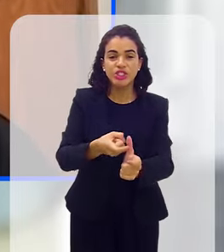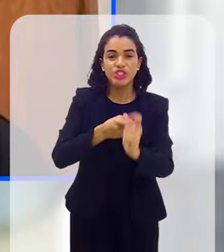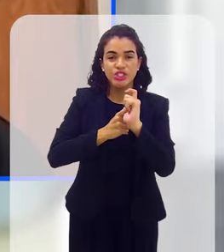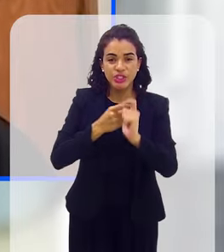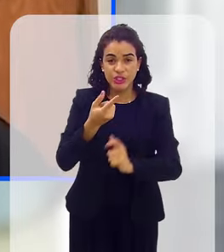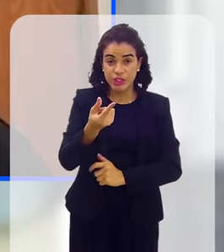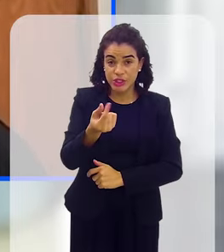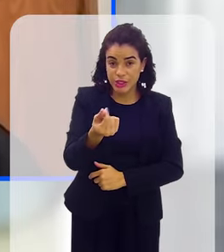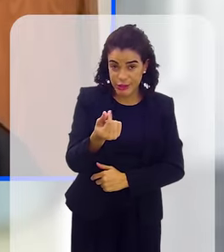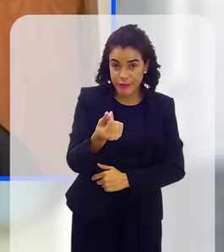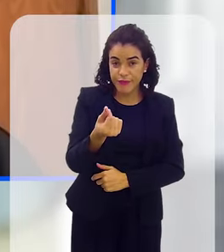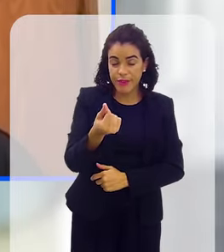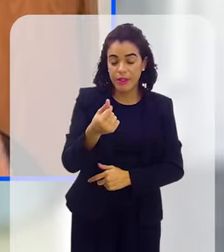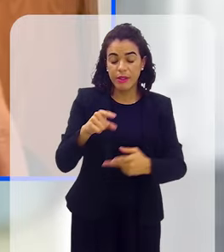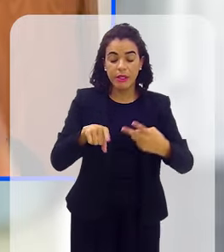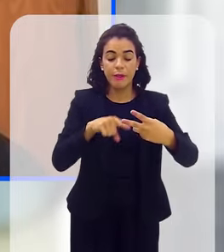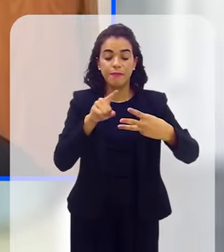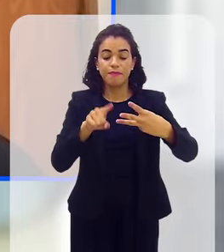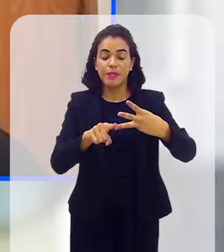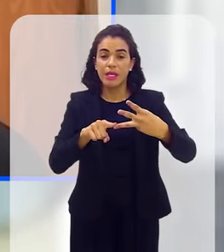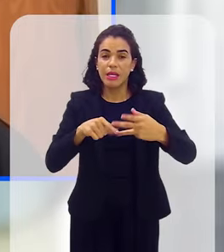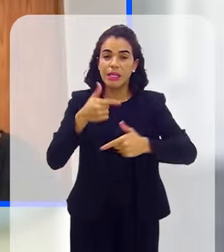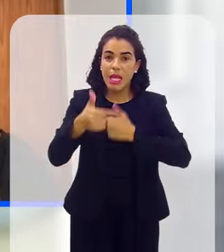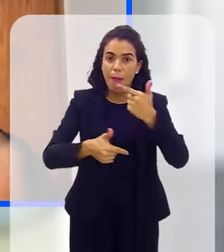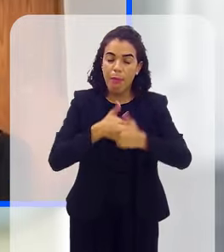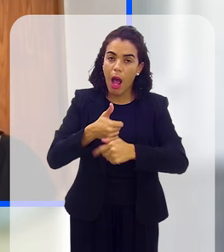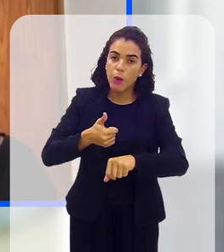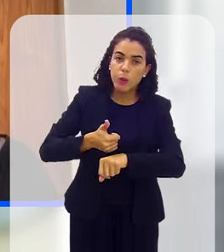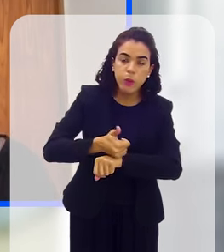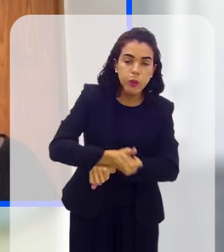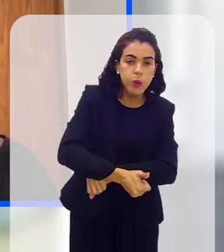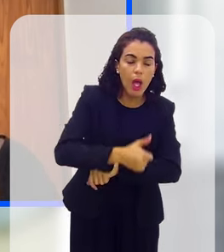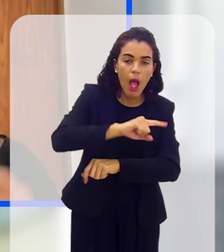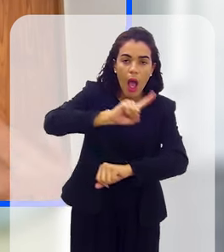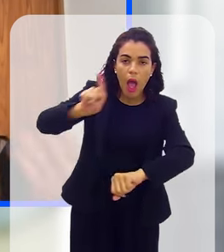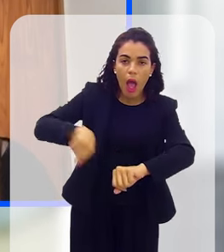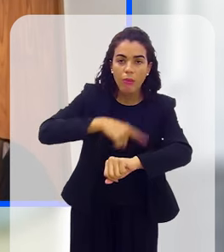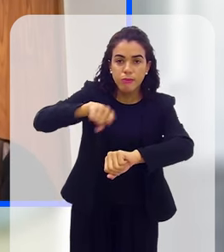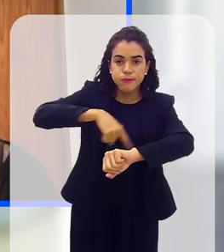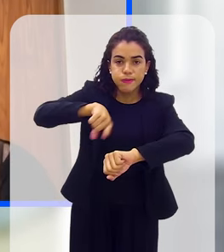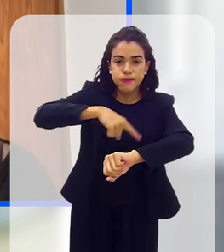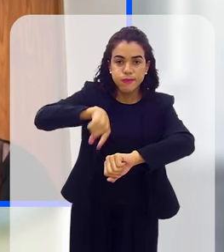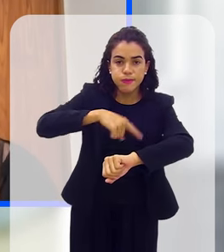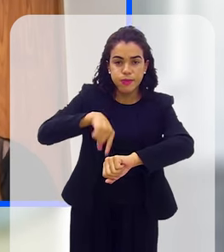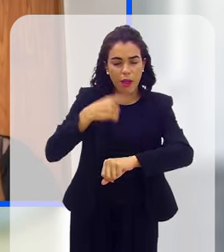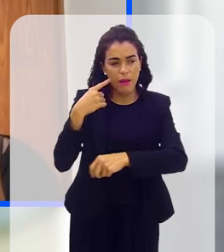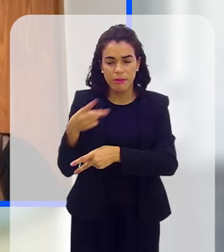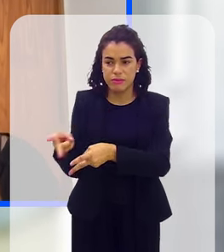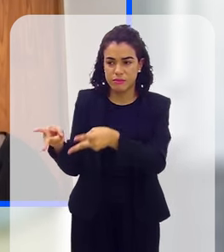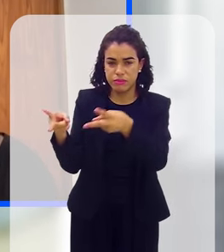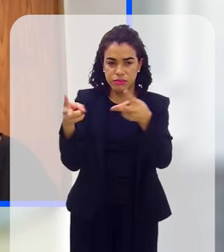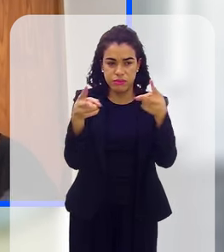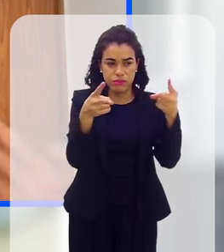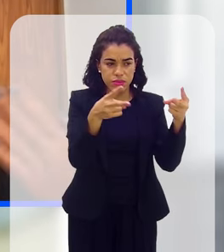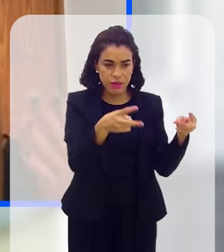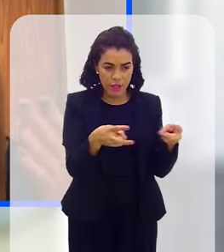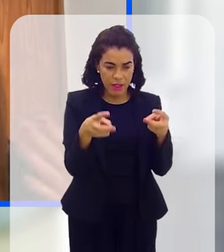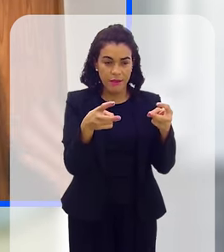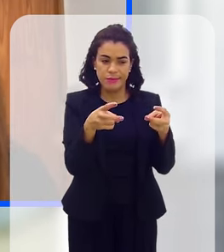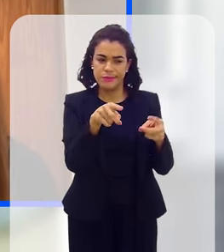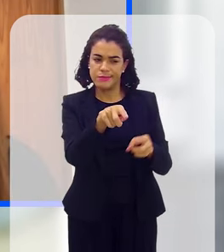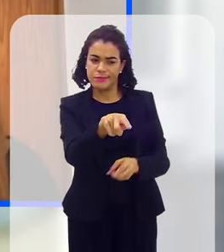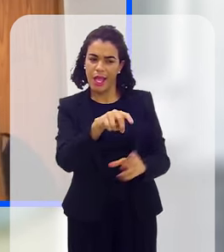degradantes de trabalho e jornada exaustiva. Qualquer uma delas, se observada na prática, dá e seja a